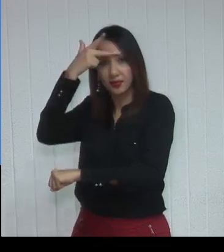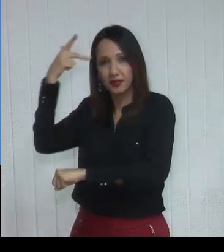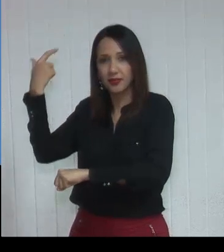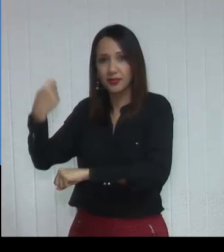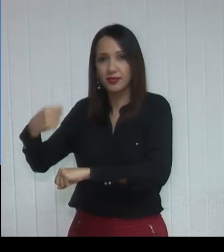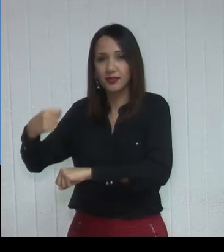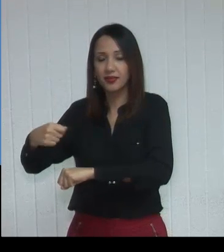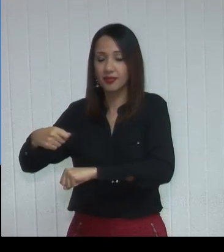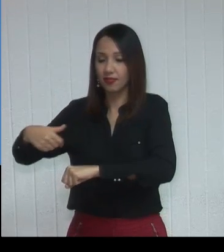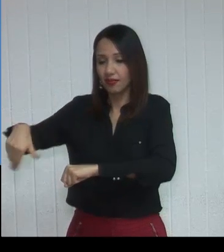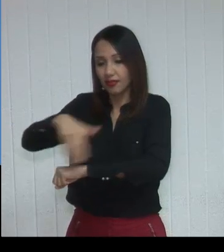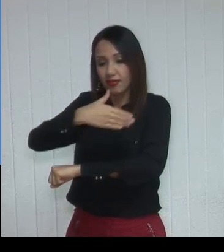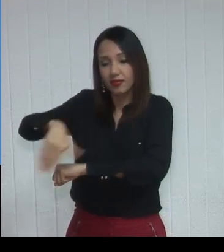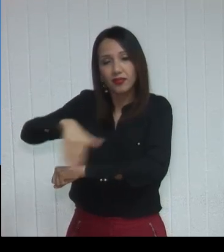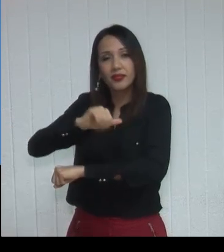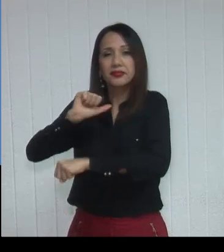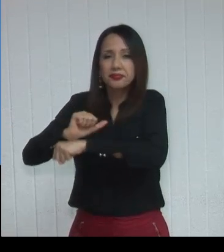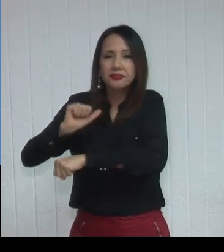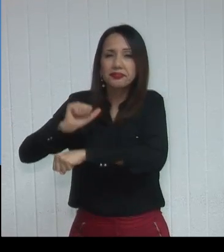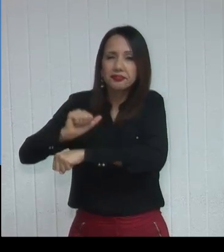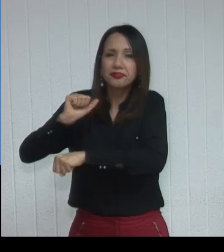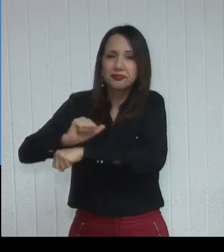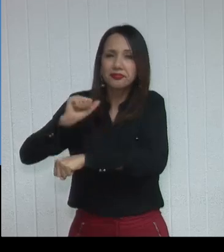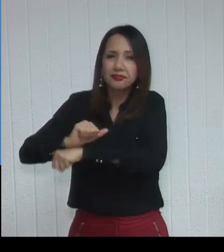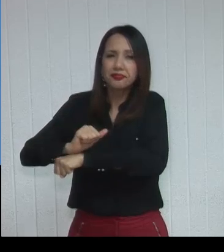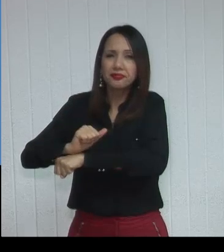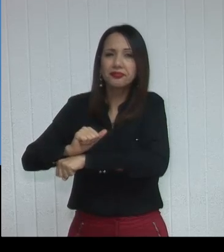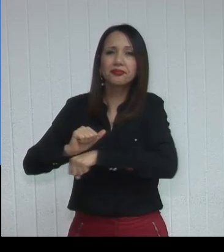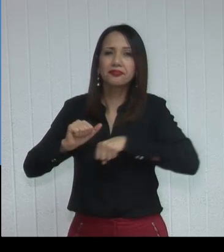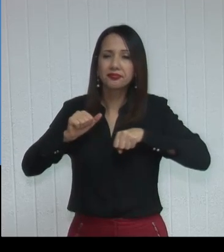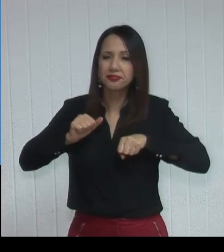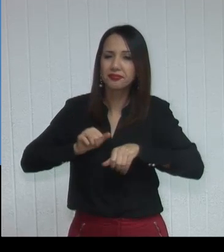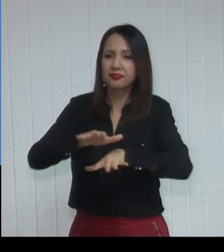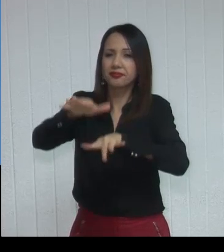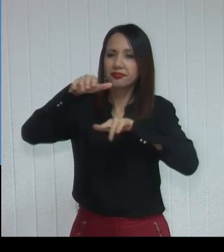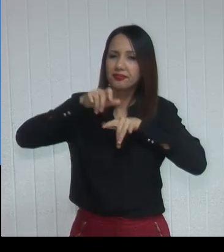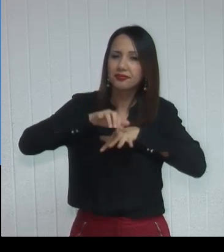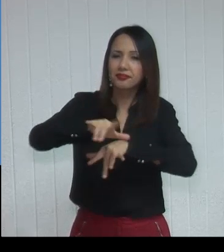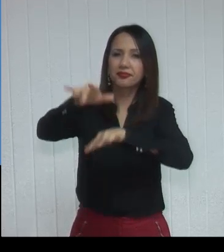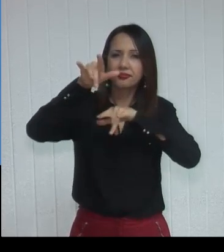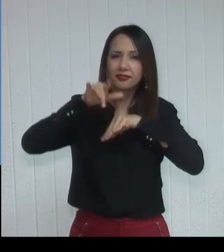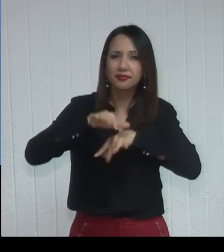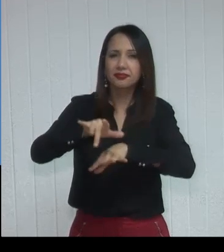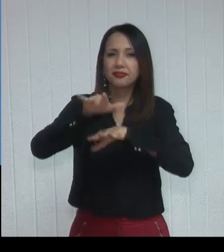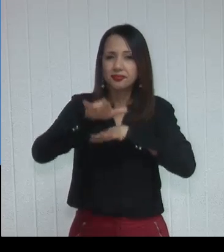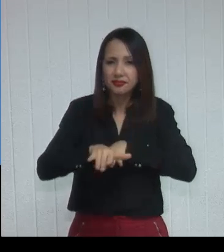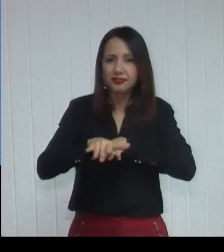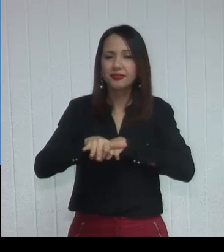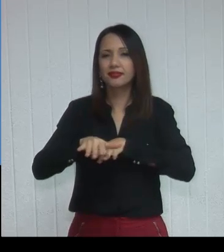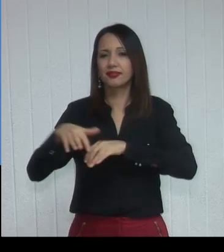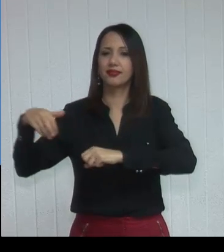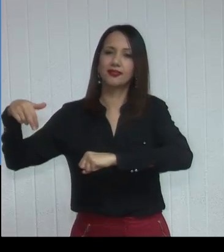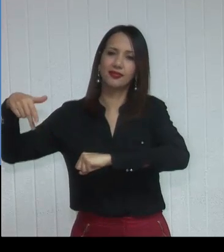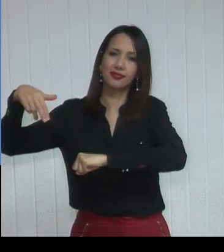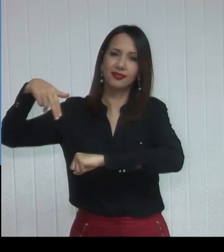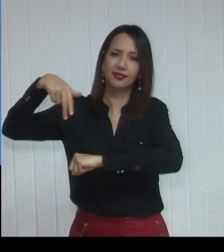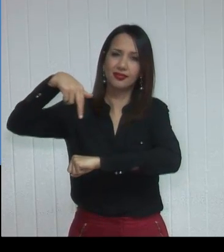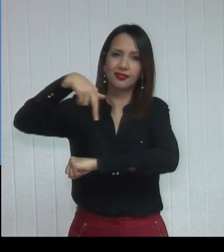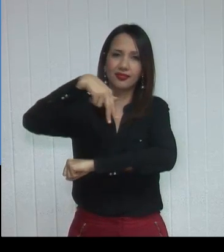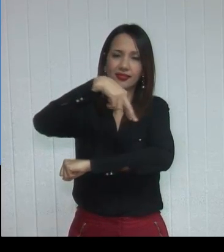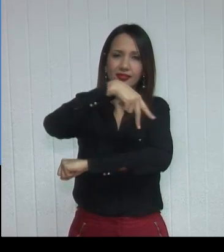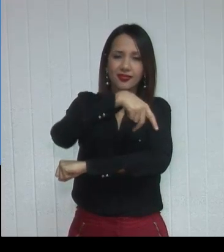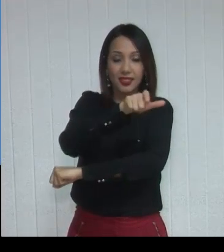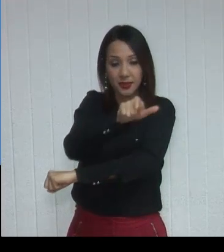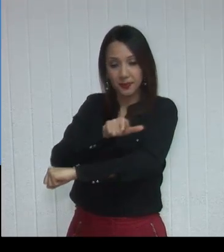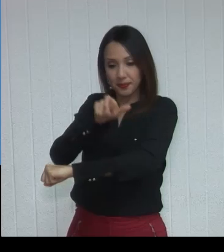ficam ali na rua esperando, esperando a boa vontade para que possa alguém parar e eles atravessarem. Então,